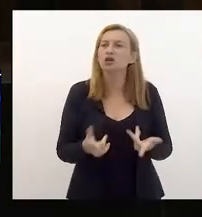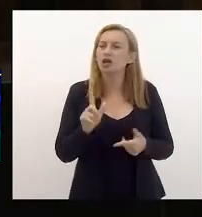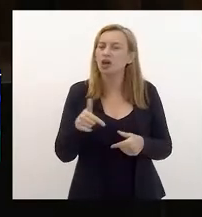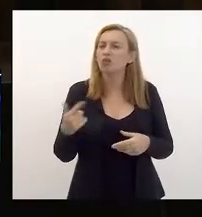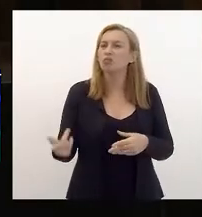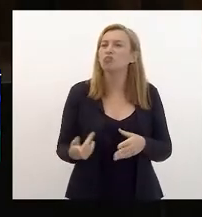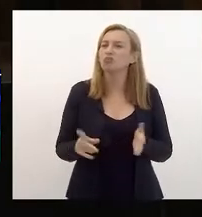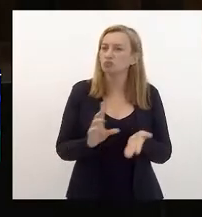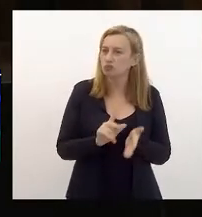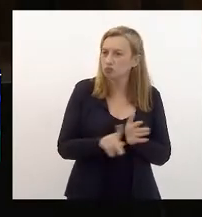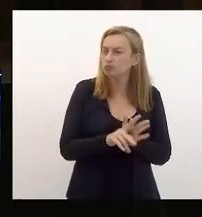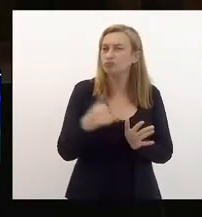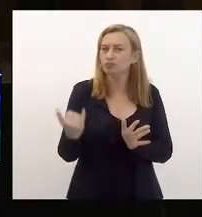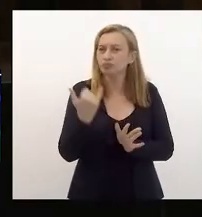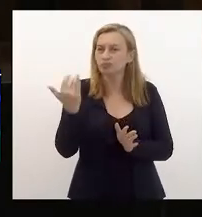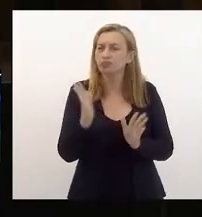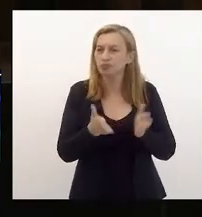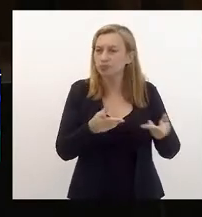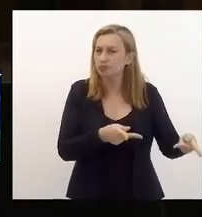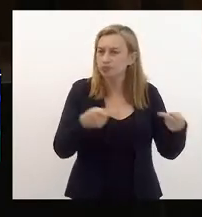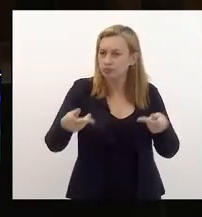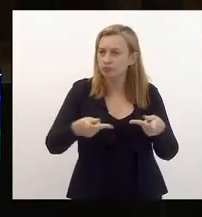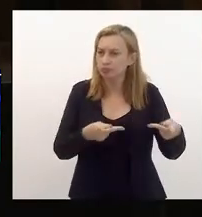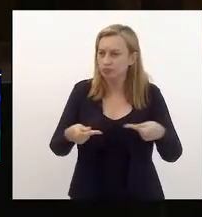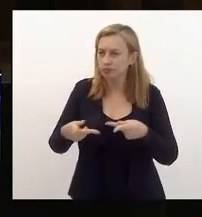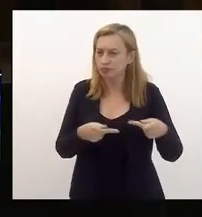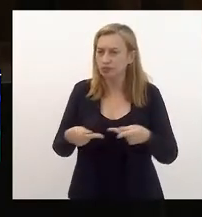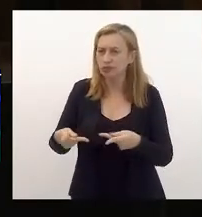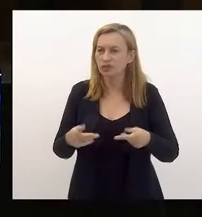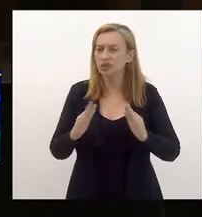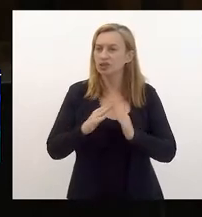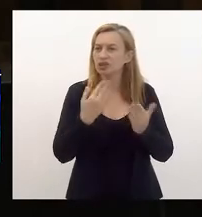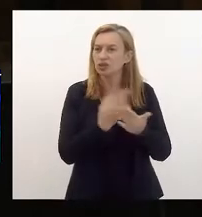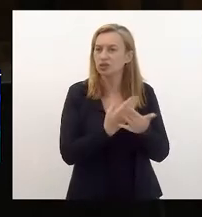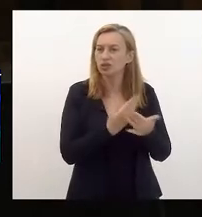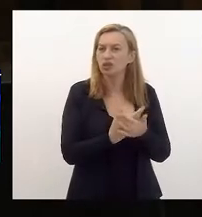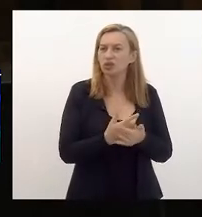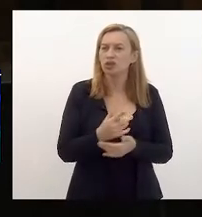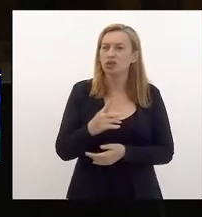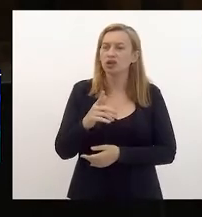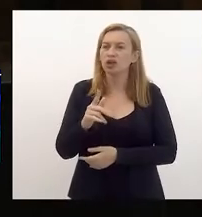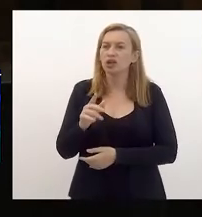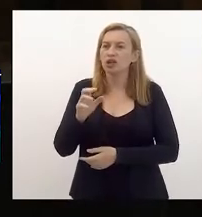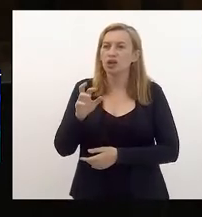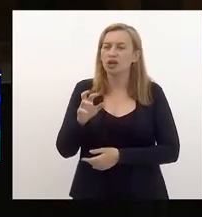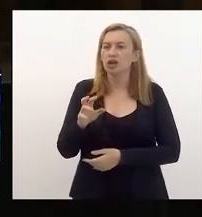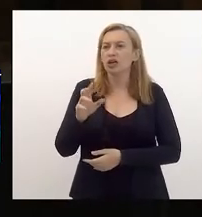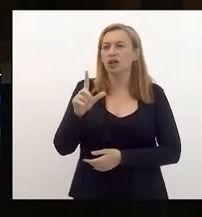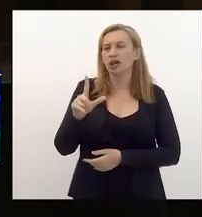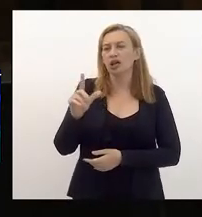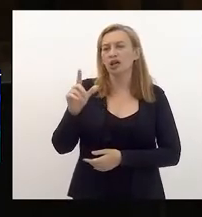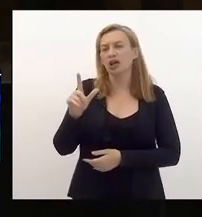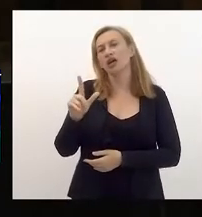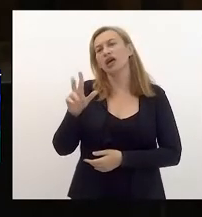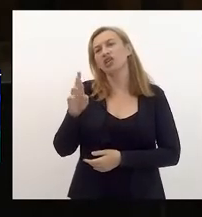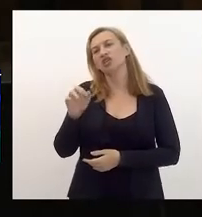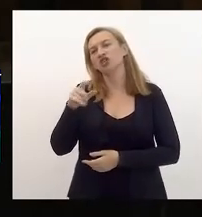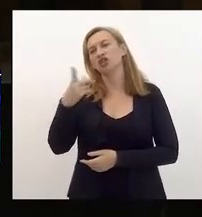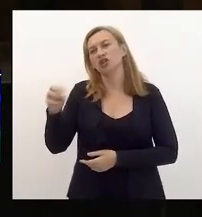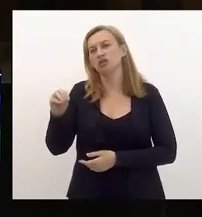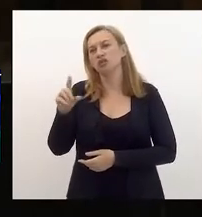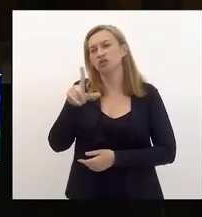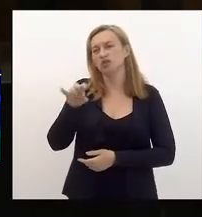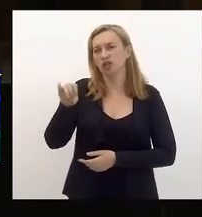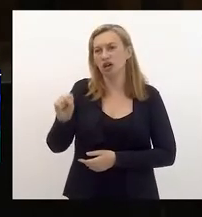um projeto muito importante, hoje visitando escolas na região dos lagos, muitos profissionais de educação, me paravam, muito aflitos,